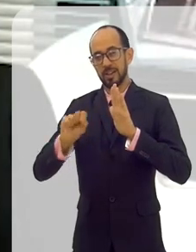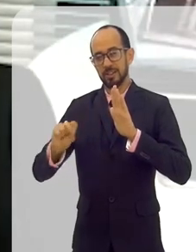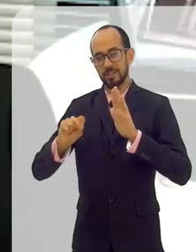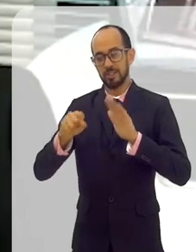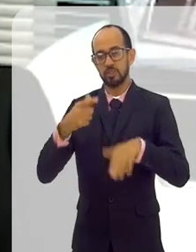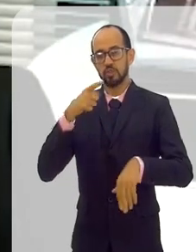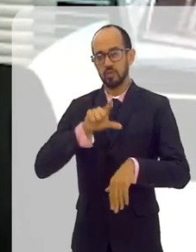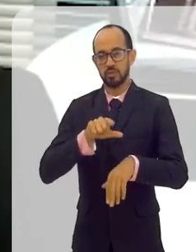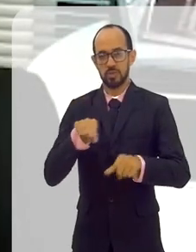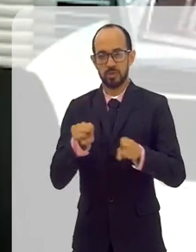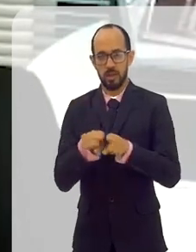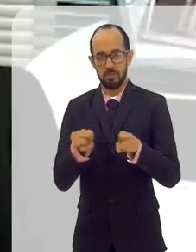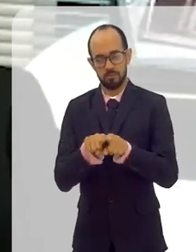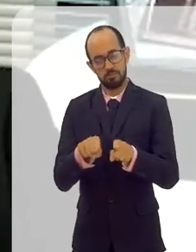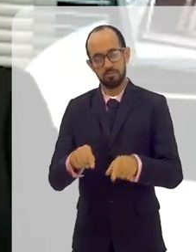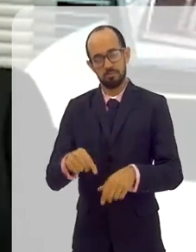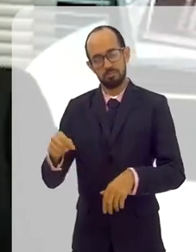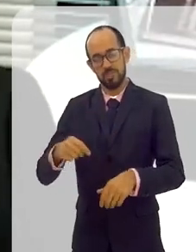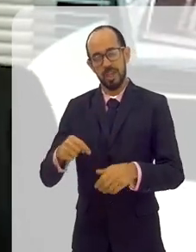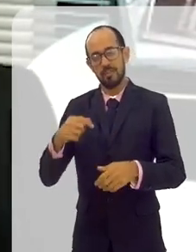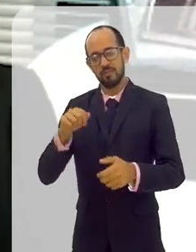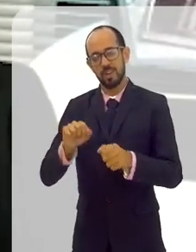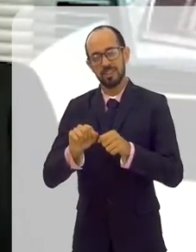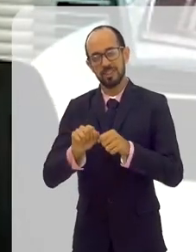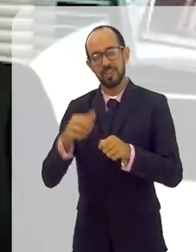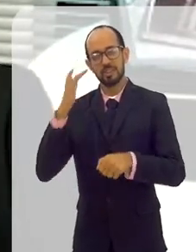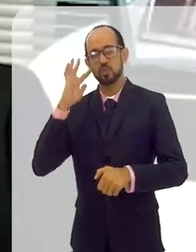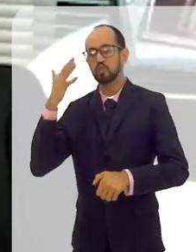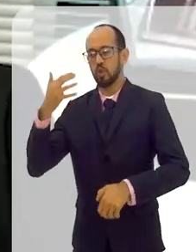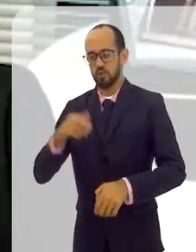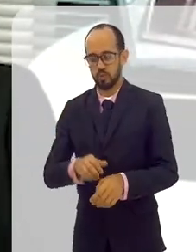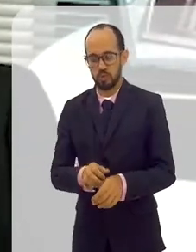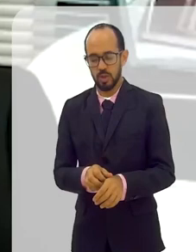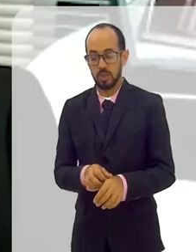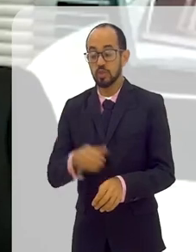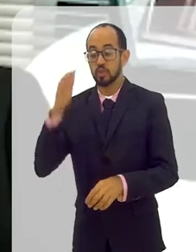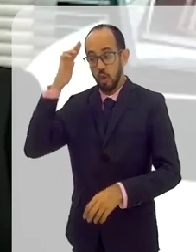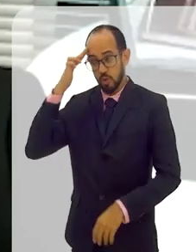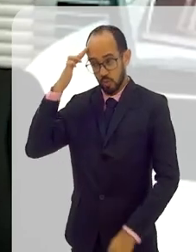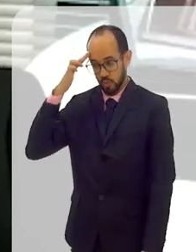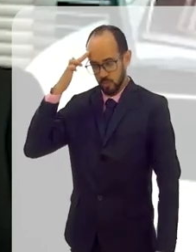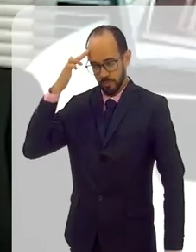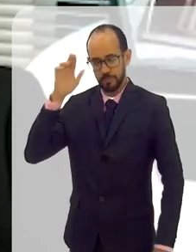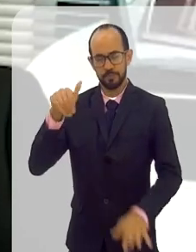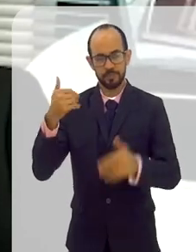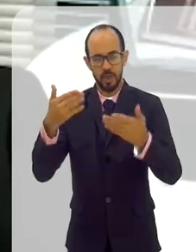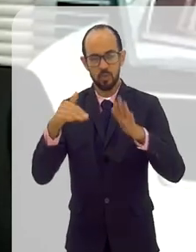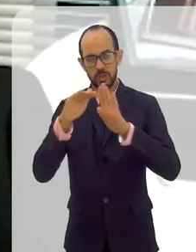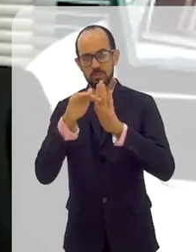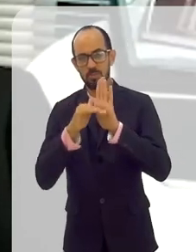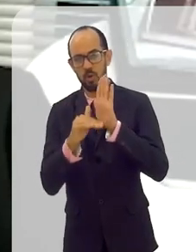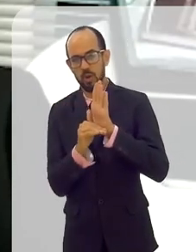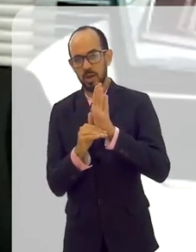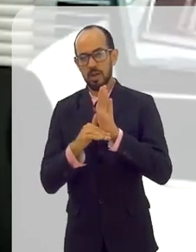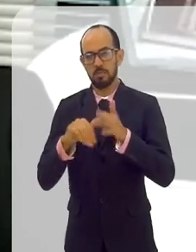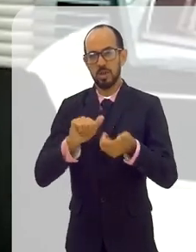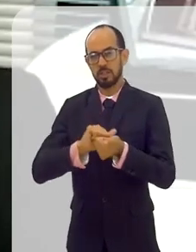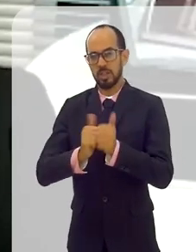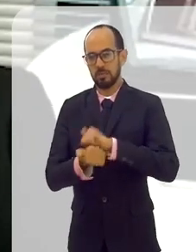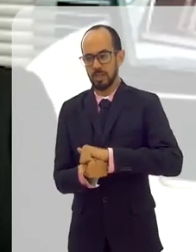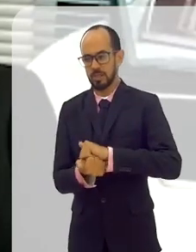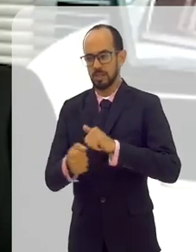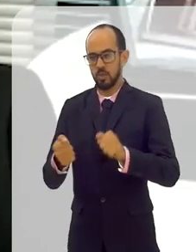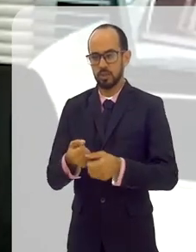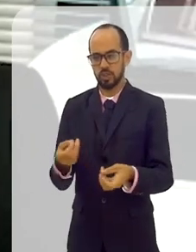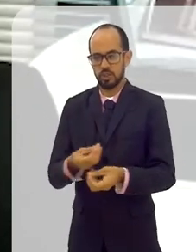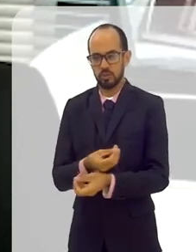realizar esse sonho. Nesse programa de reestruturação, nós ampliamos as nossas vagas